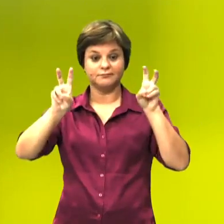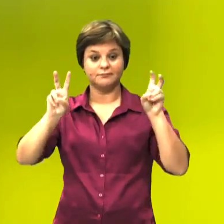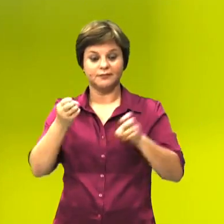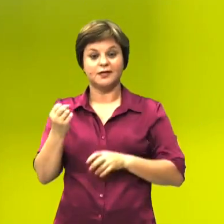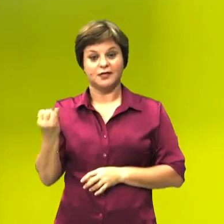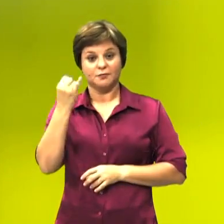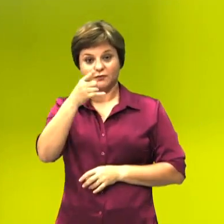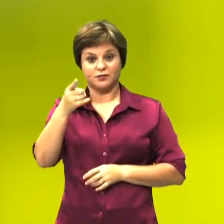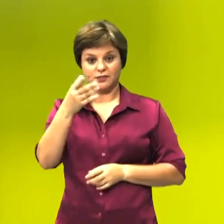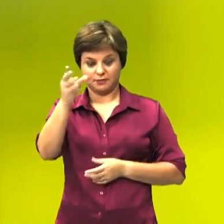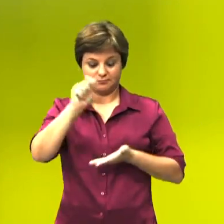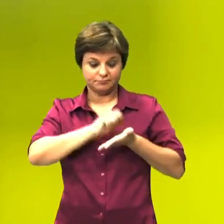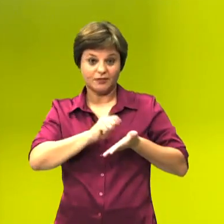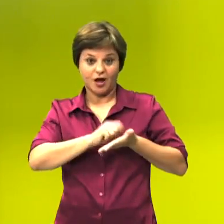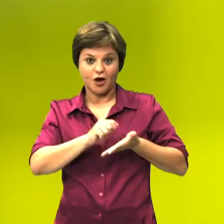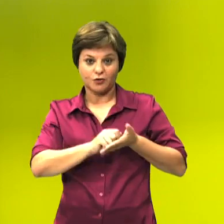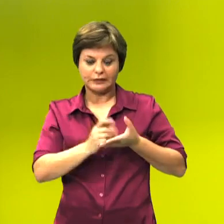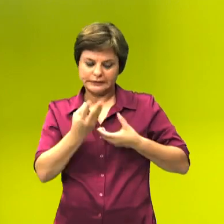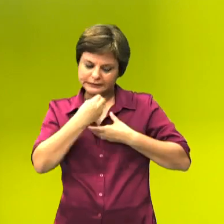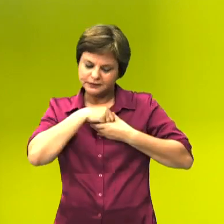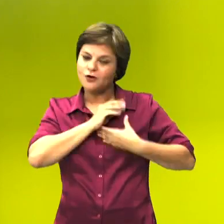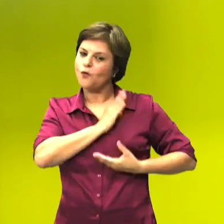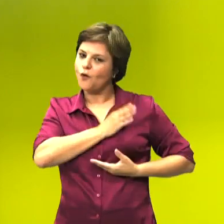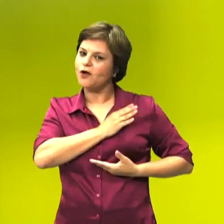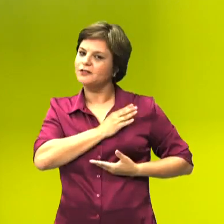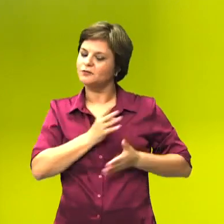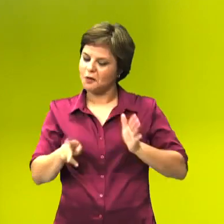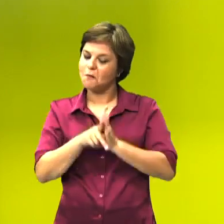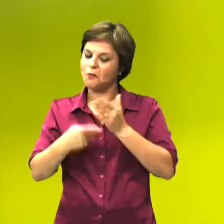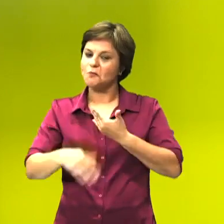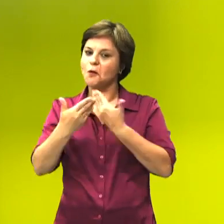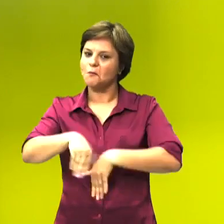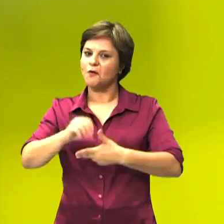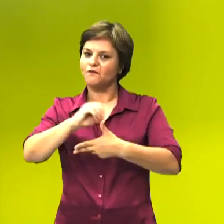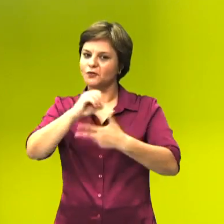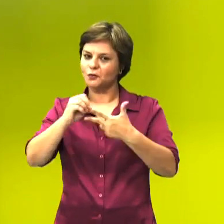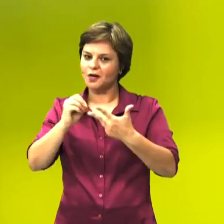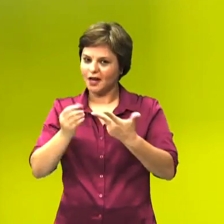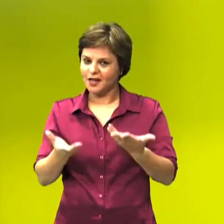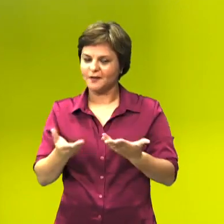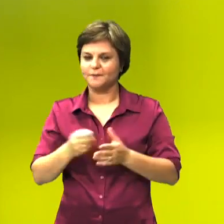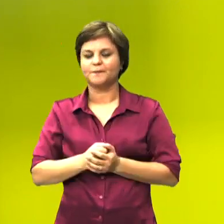vai anotar aí no seu coração que vai estar na sua prova do Enem. São eles.